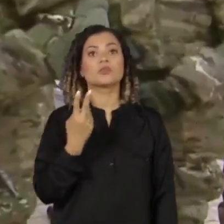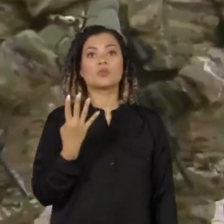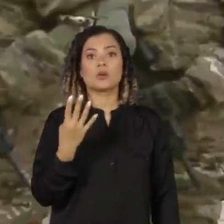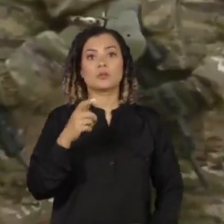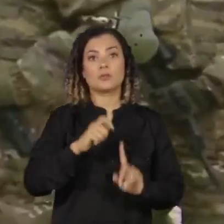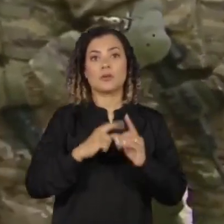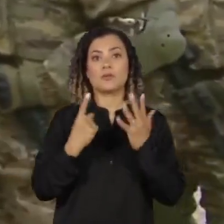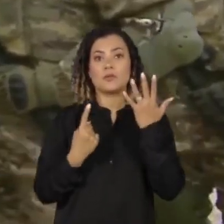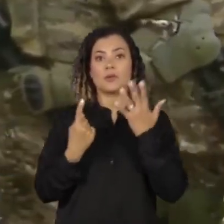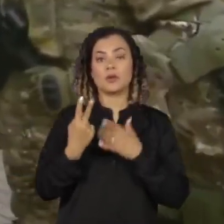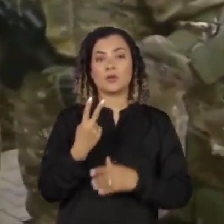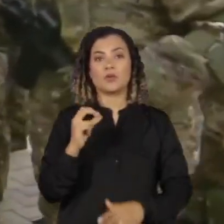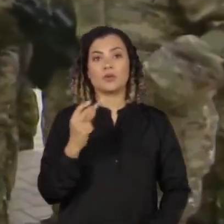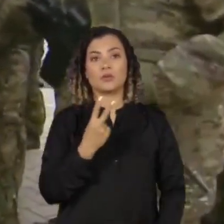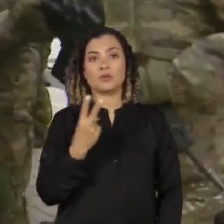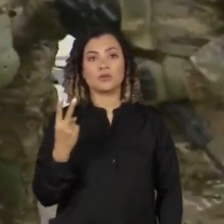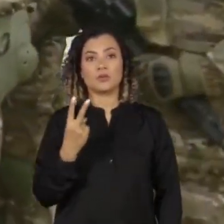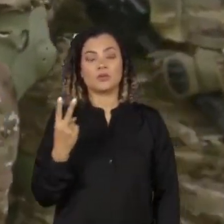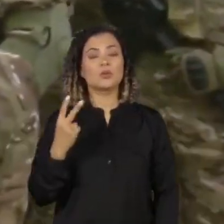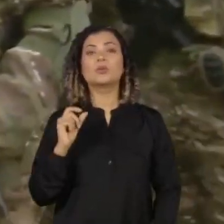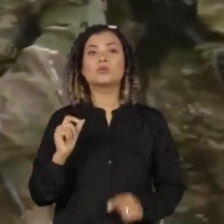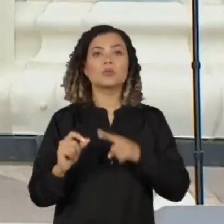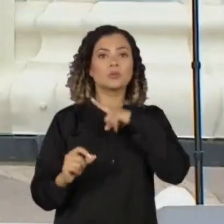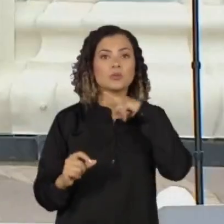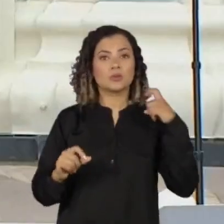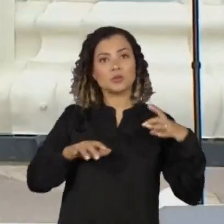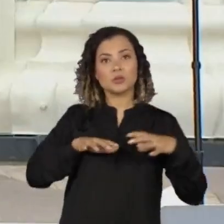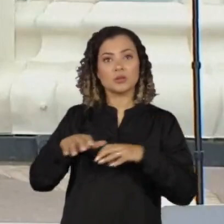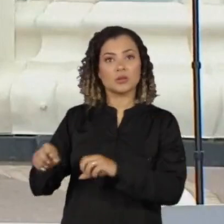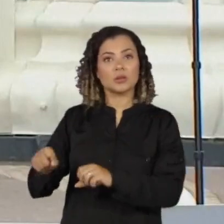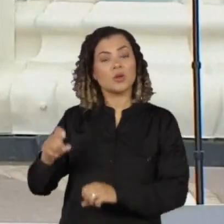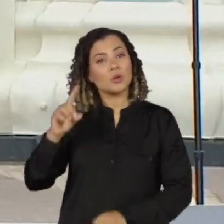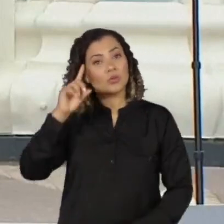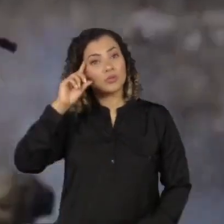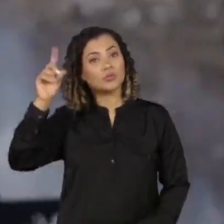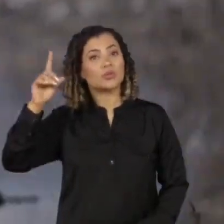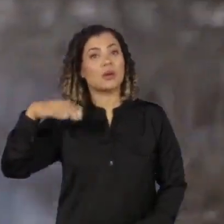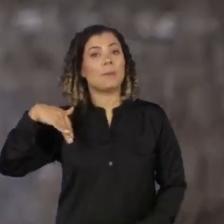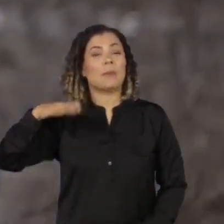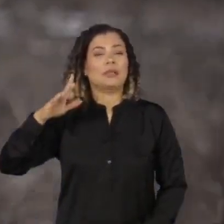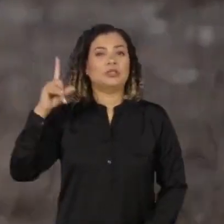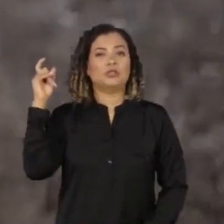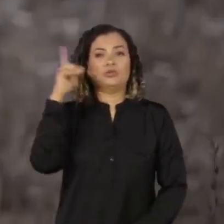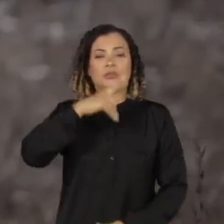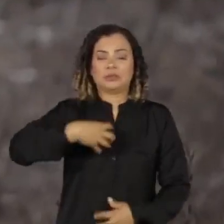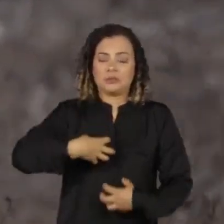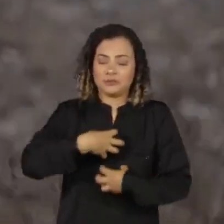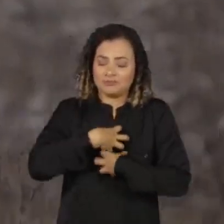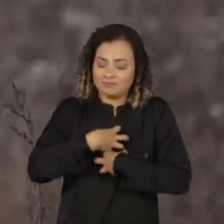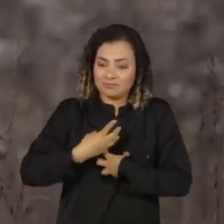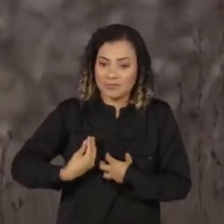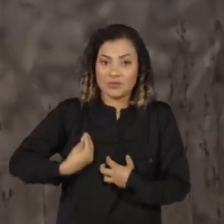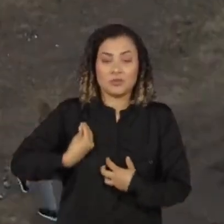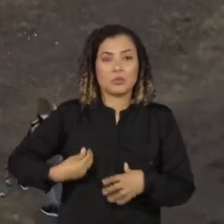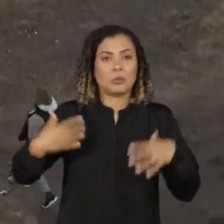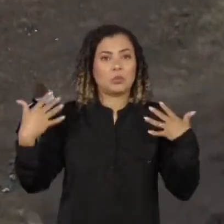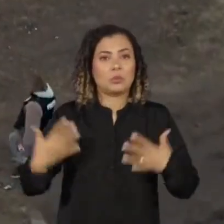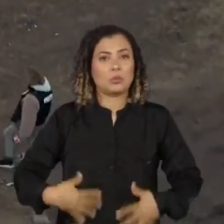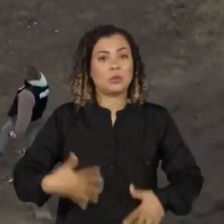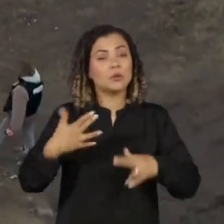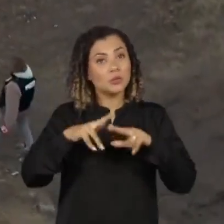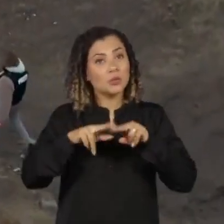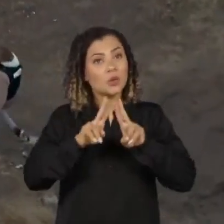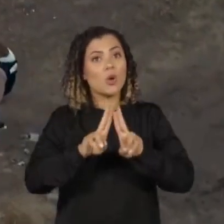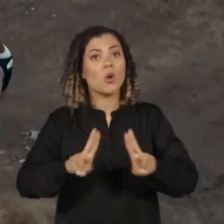quando a Rússia invadiu o país de um dia mais longo da vida dos ucranianos. No balanço estimado pelas Nações Unidas,